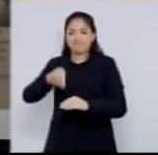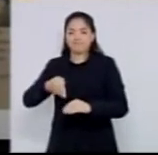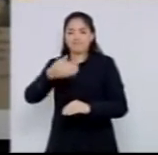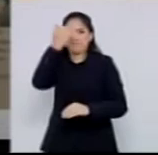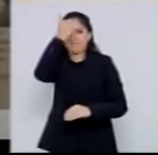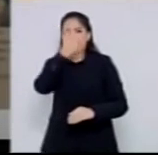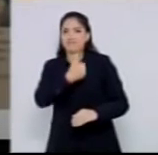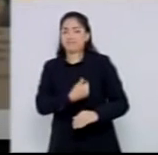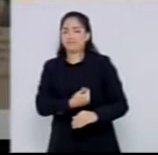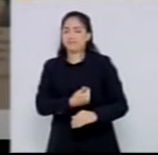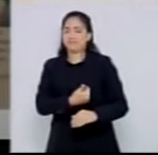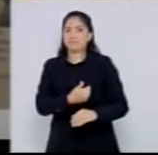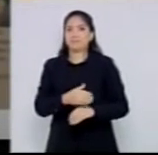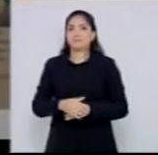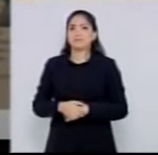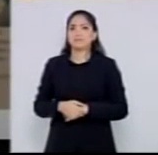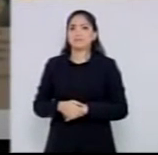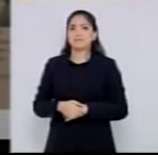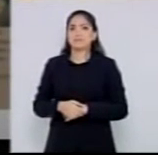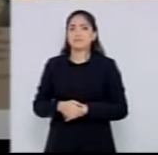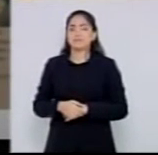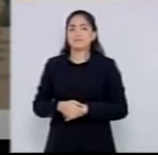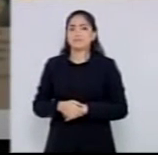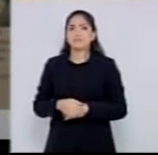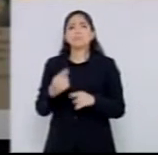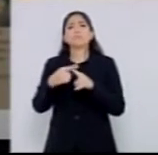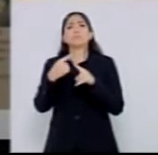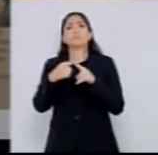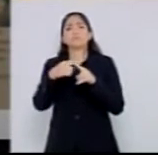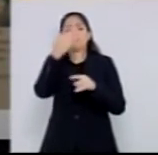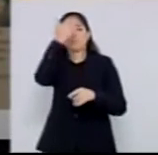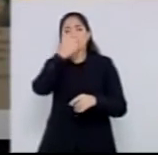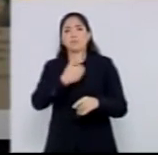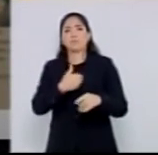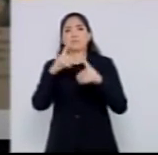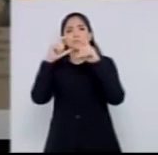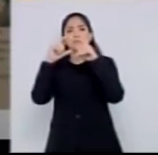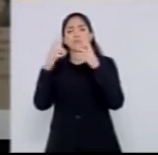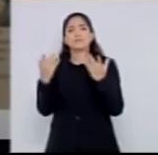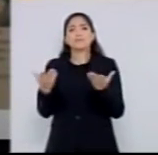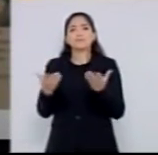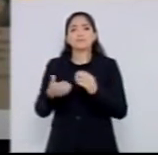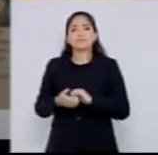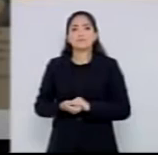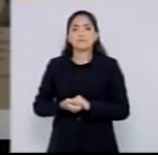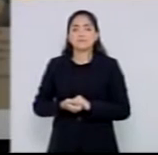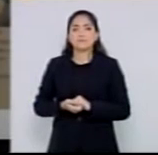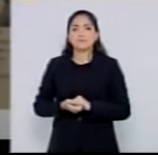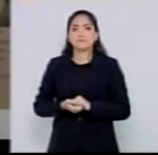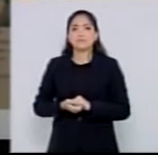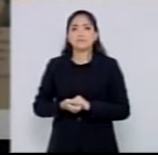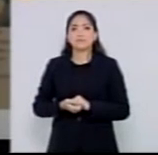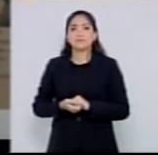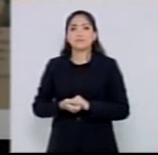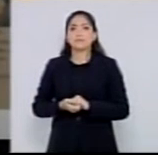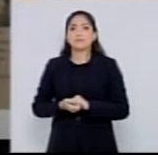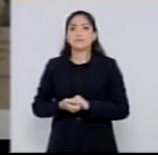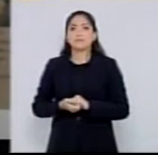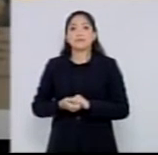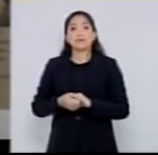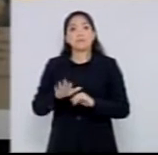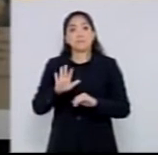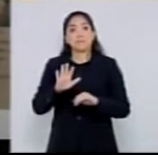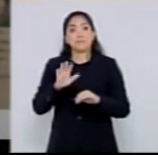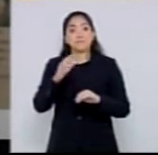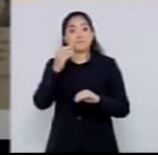apareceu o Kennedy aí, mas peraí, porquê que cortaram eu? Não, mas aí olha só, eles cortaram, mas deixaram a minha mão, e sabe o